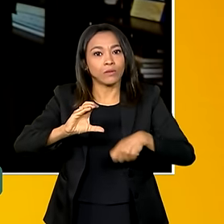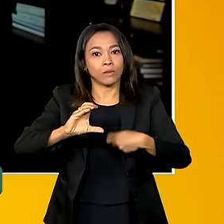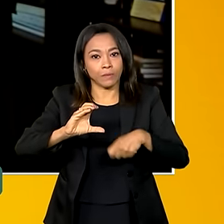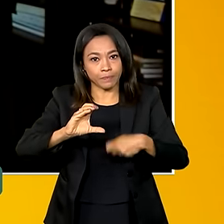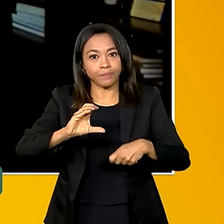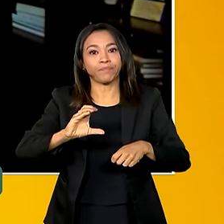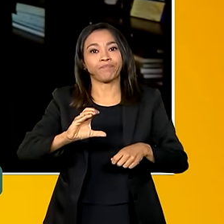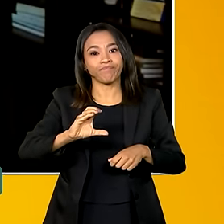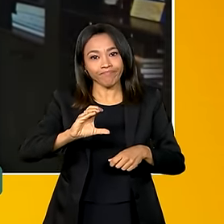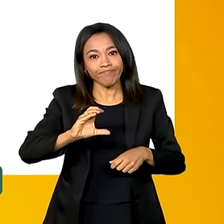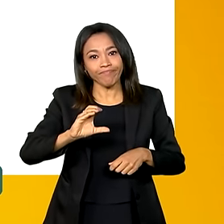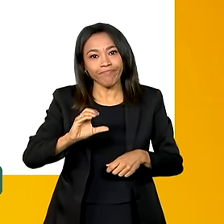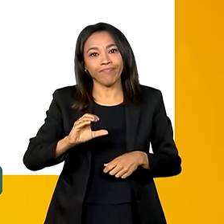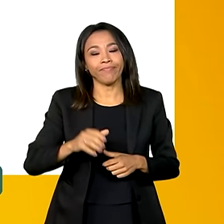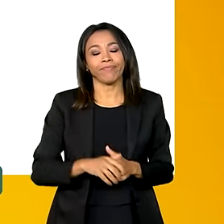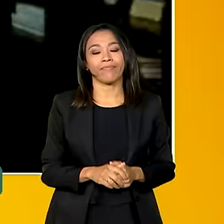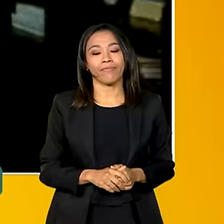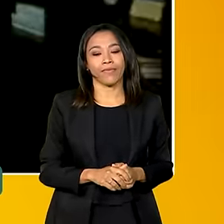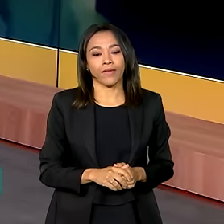os milhões.